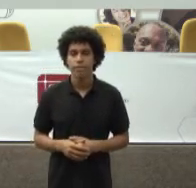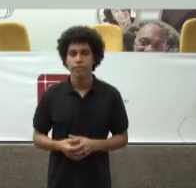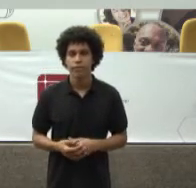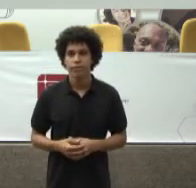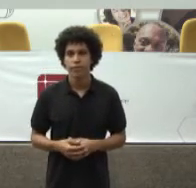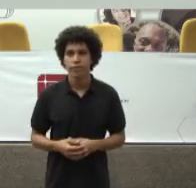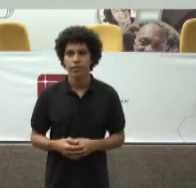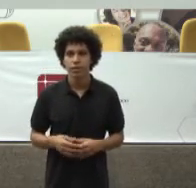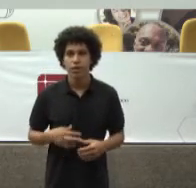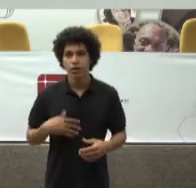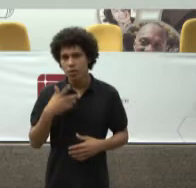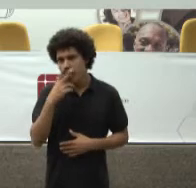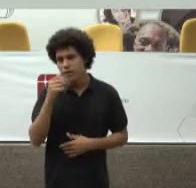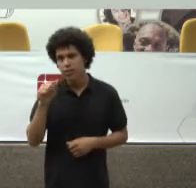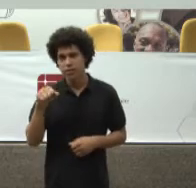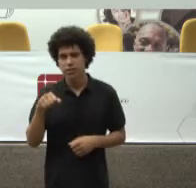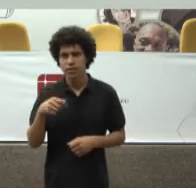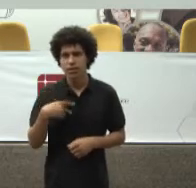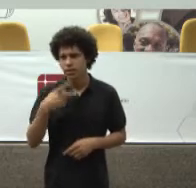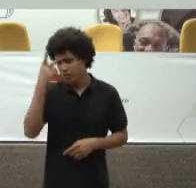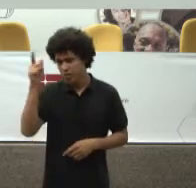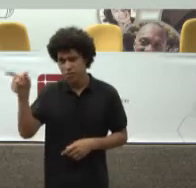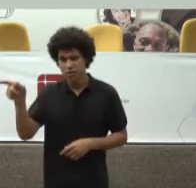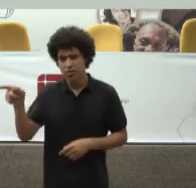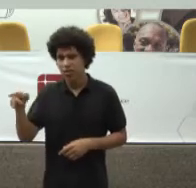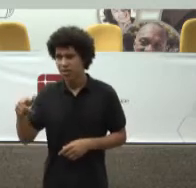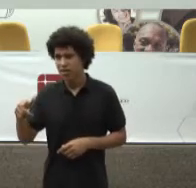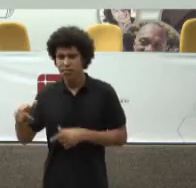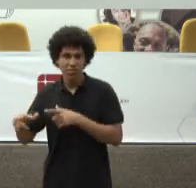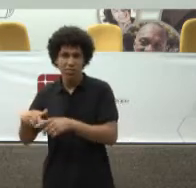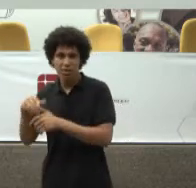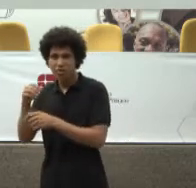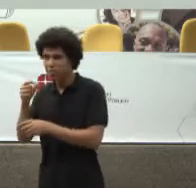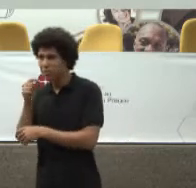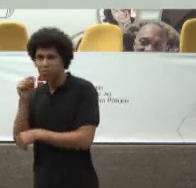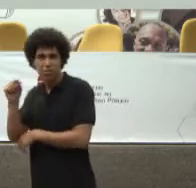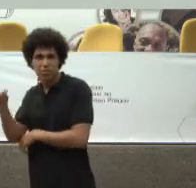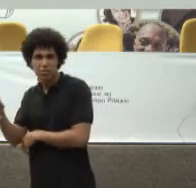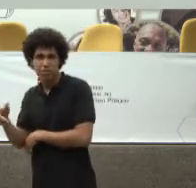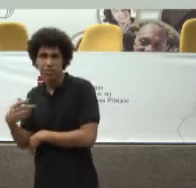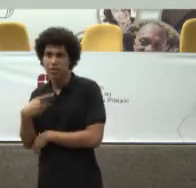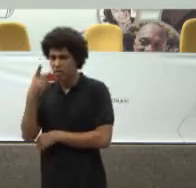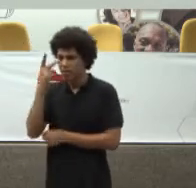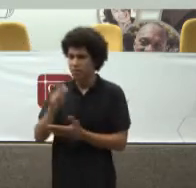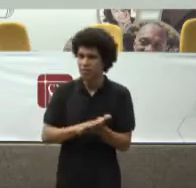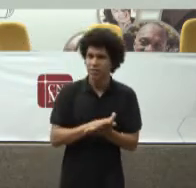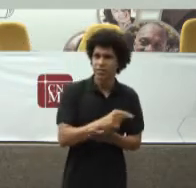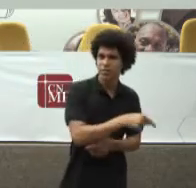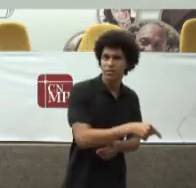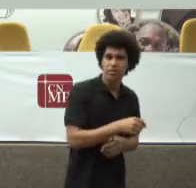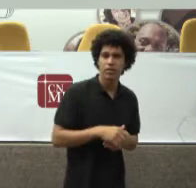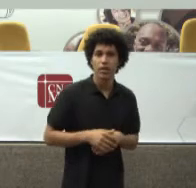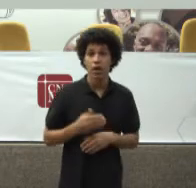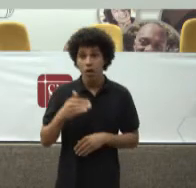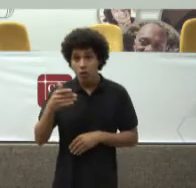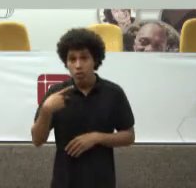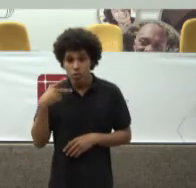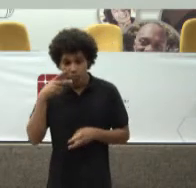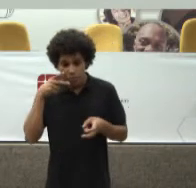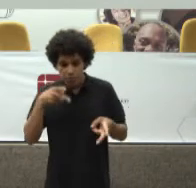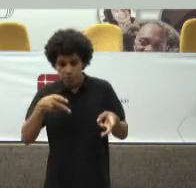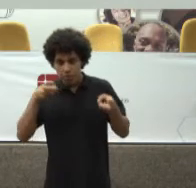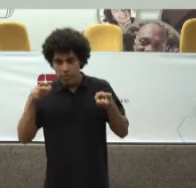mesmo Que como eu entrava Com poucas ações civis Eu era o tal E o pessoal do cível Não sabia nada Quando eu vou pro cível Eu